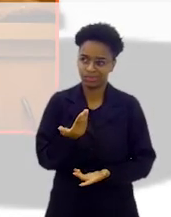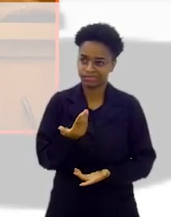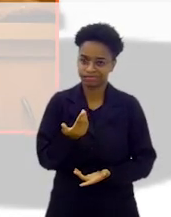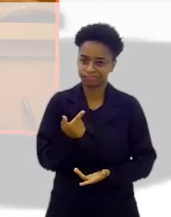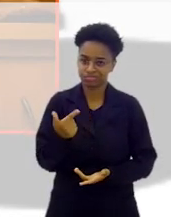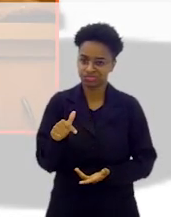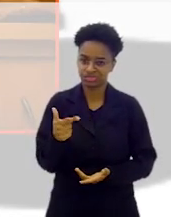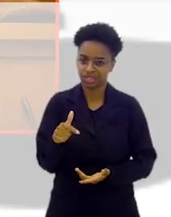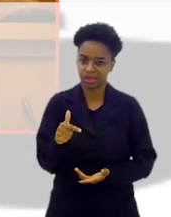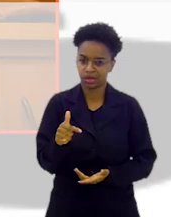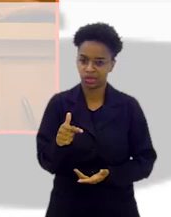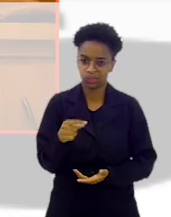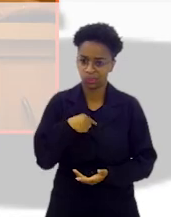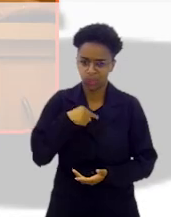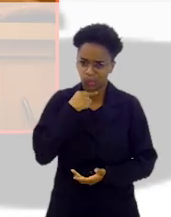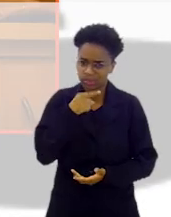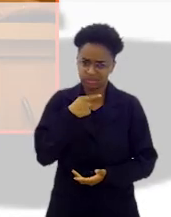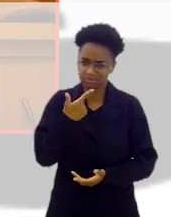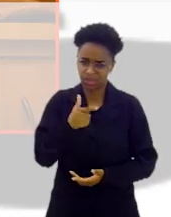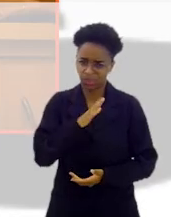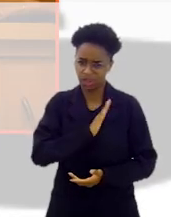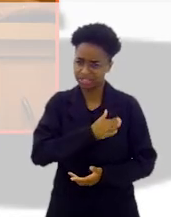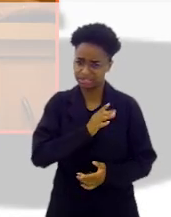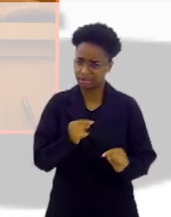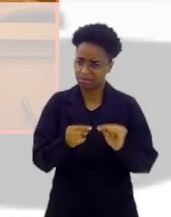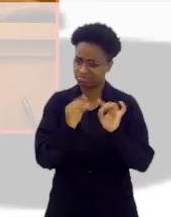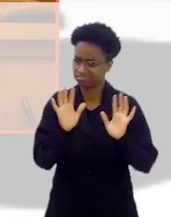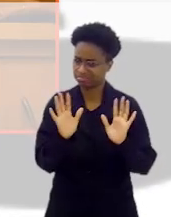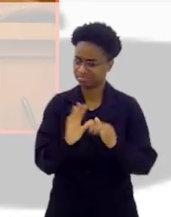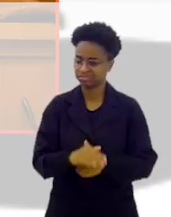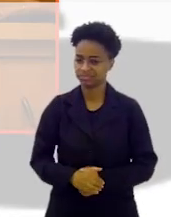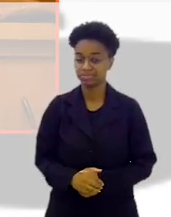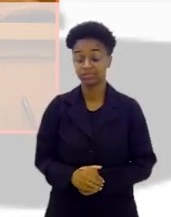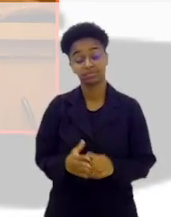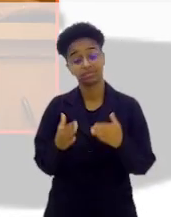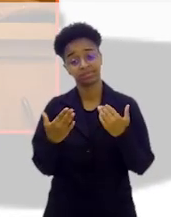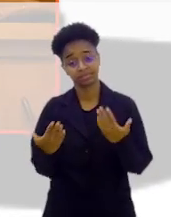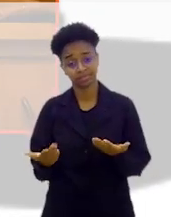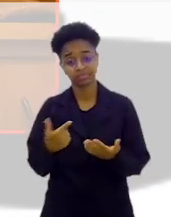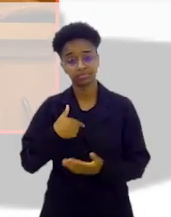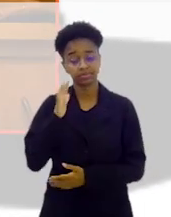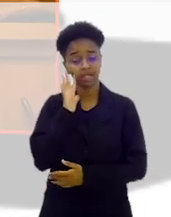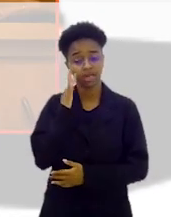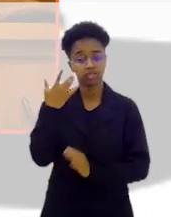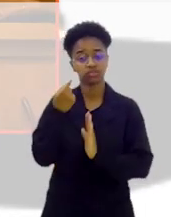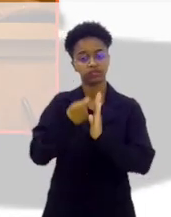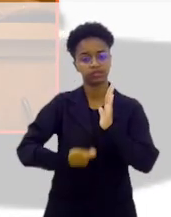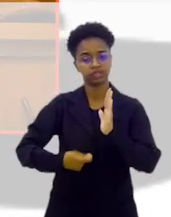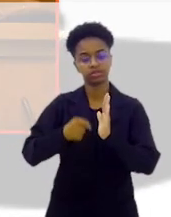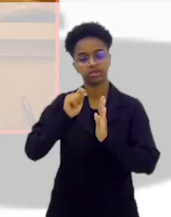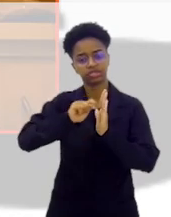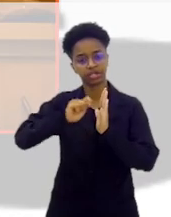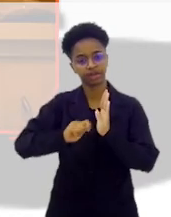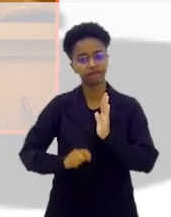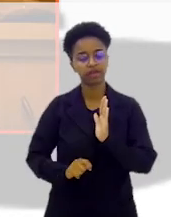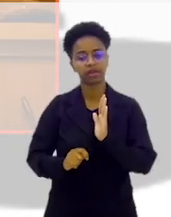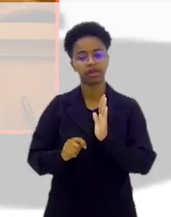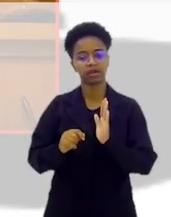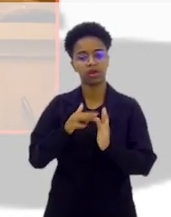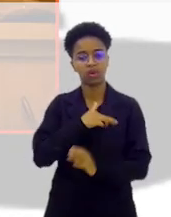tenho condição, não tenho coração para isso. Então, eu resolvi escrever